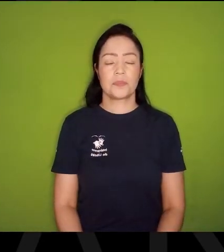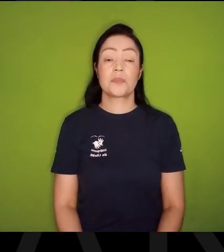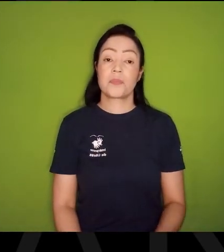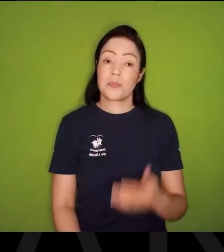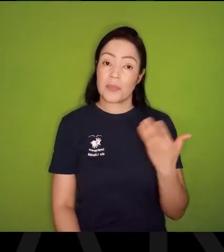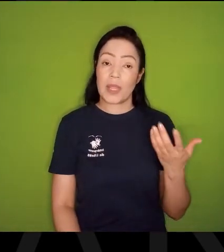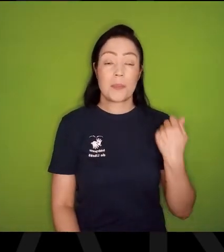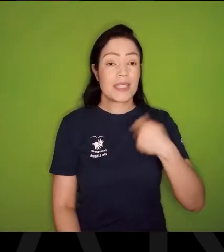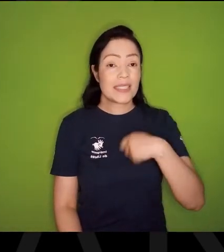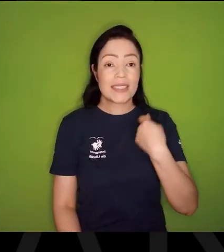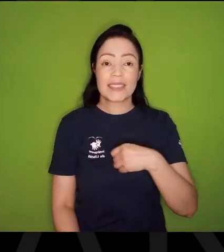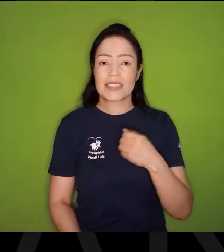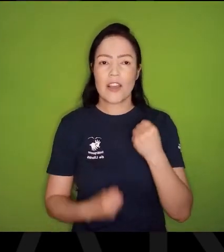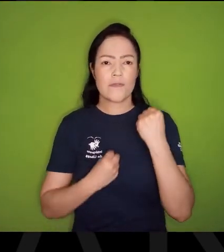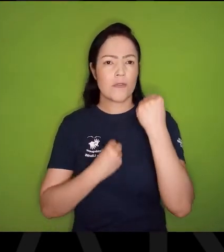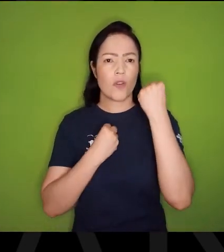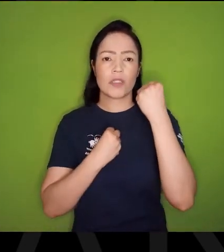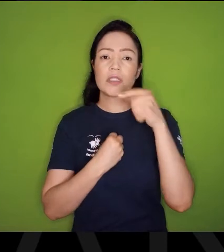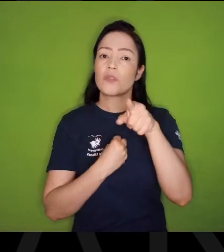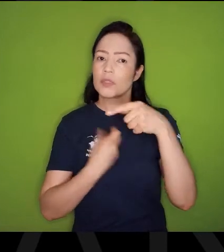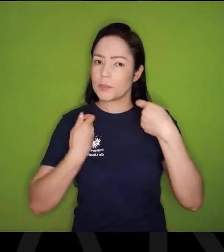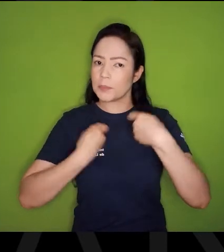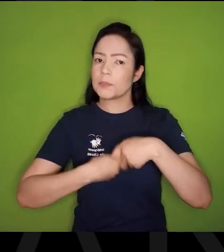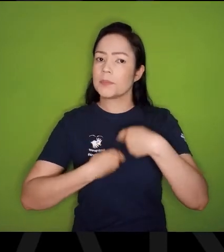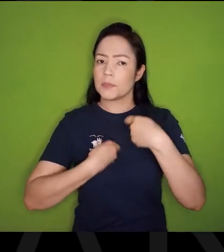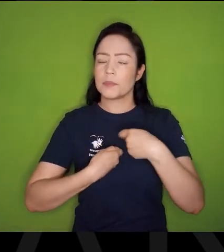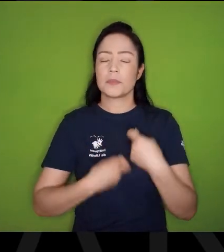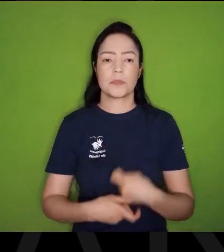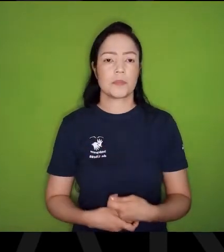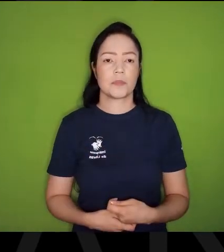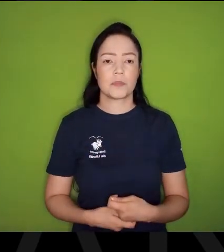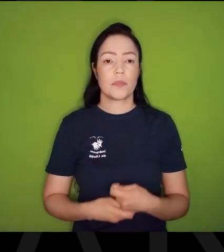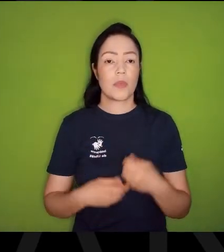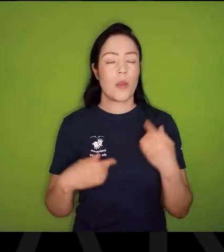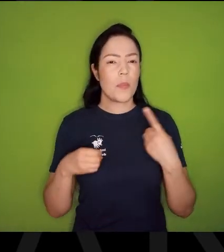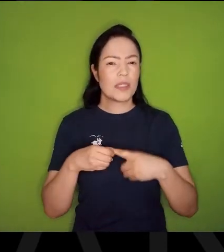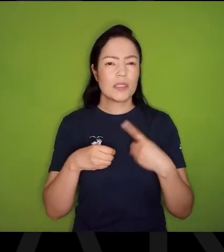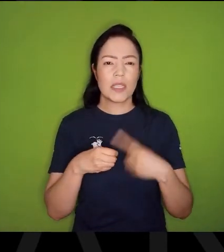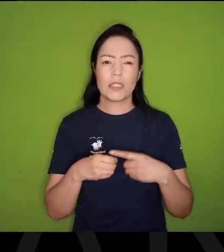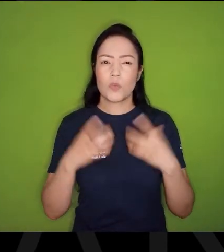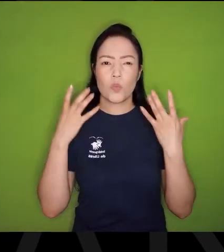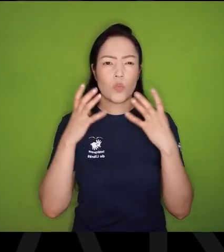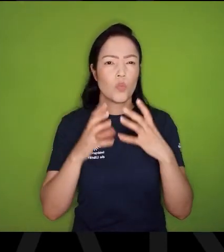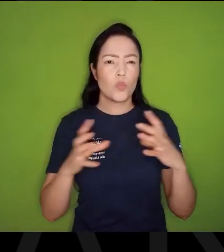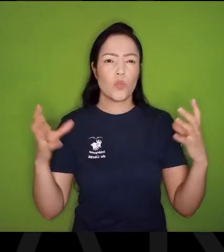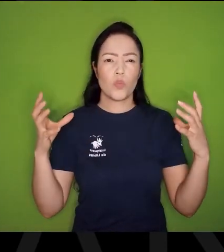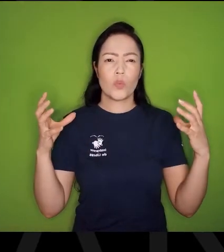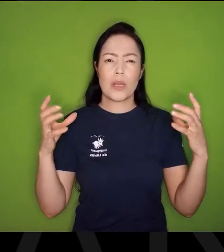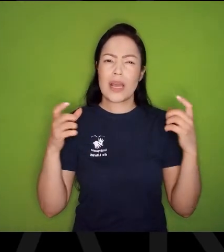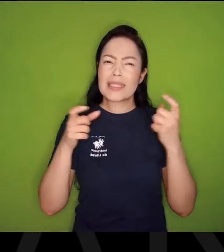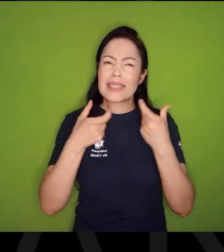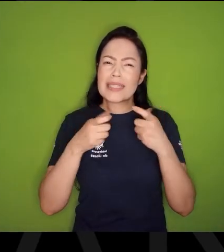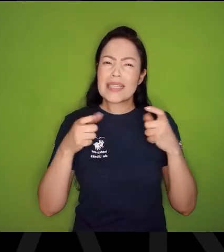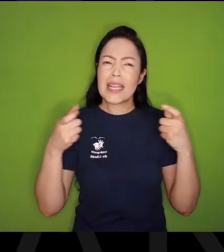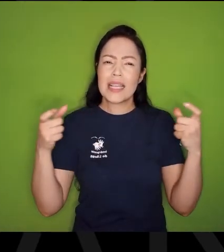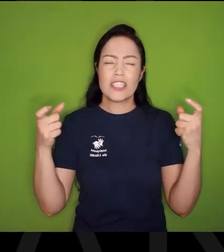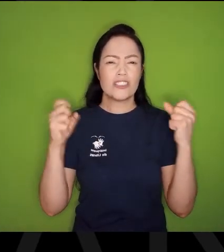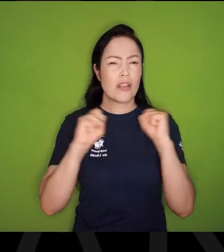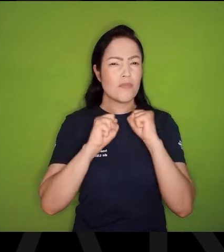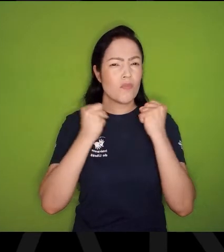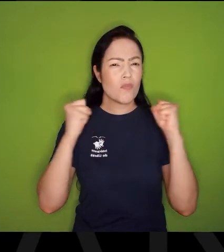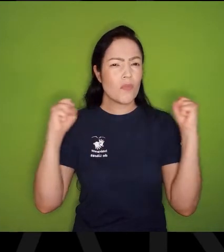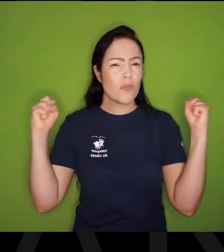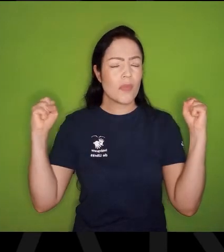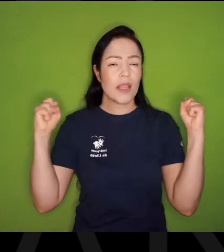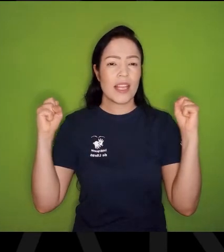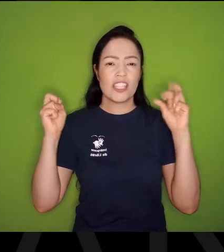Pede forças que você julgava que você não tivesse, E é uma cidade também muito grande, É uma cidade que essas